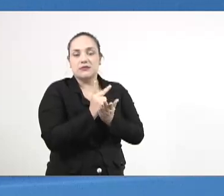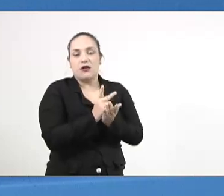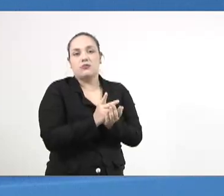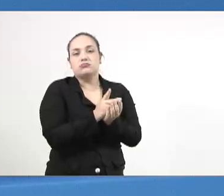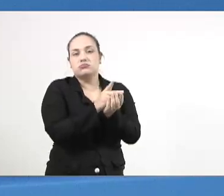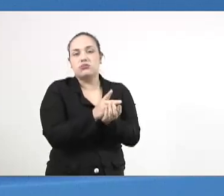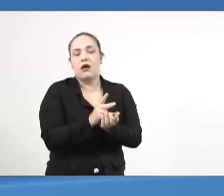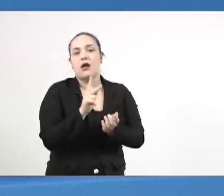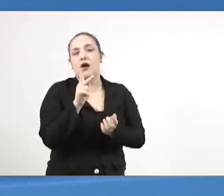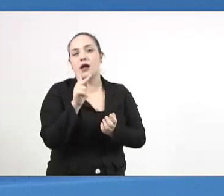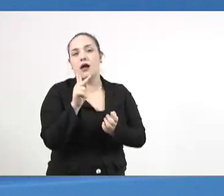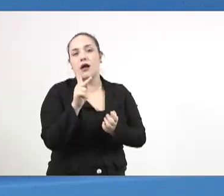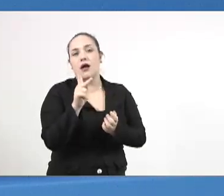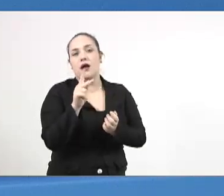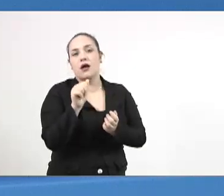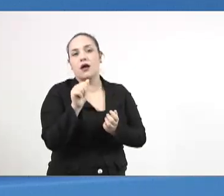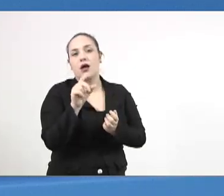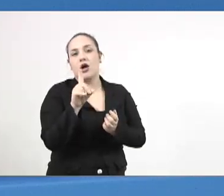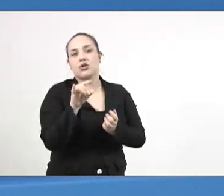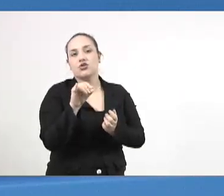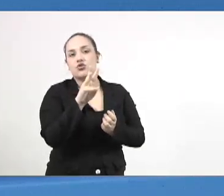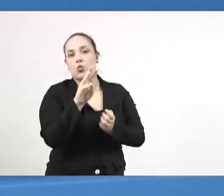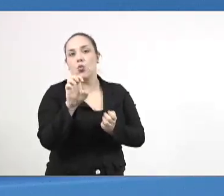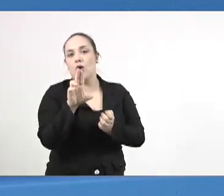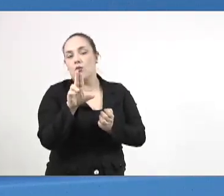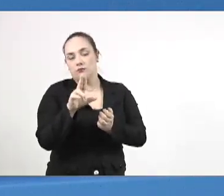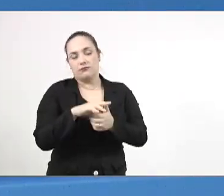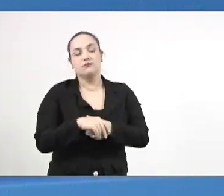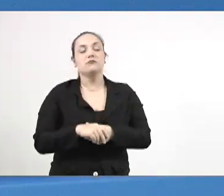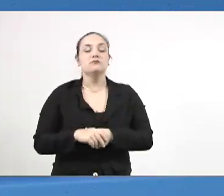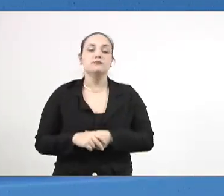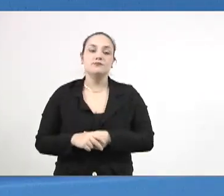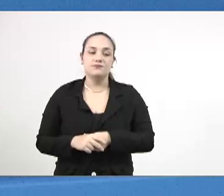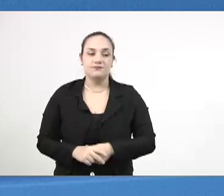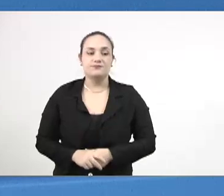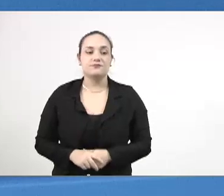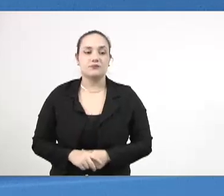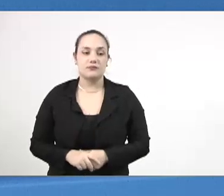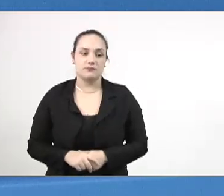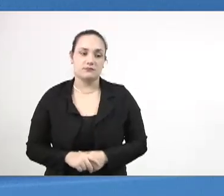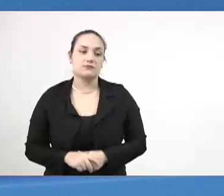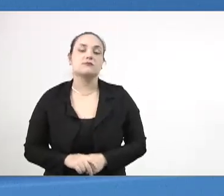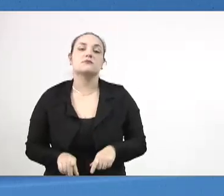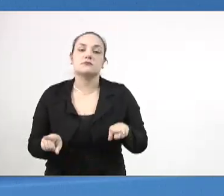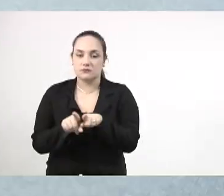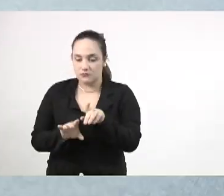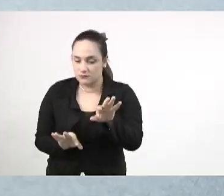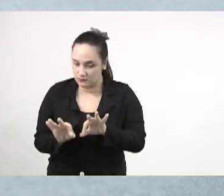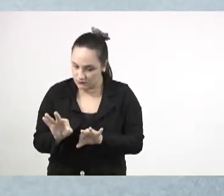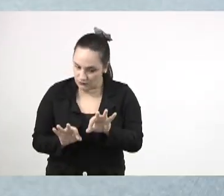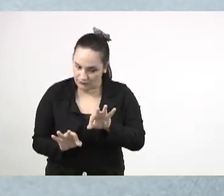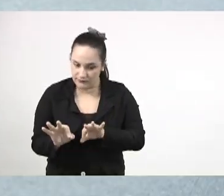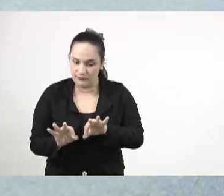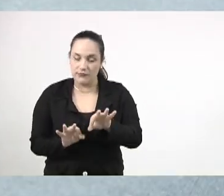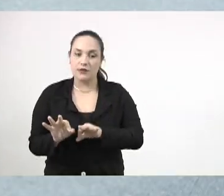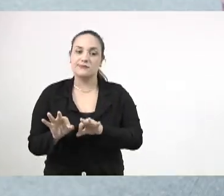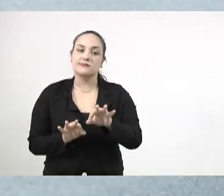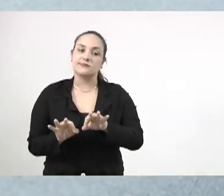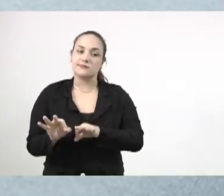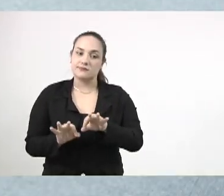preocupada também com as queimadas no Pantanal, normalmente também se organiza para fazer,